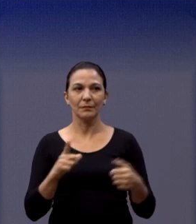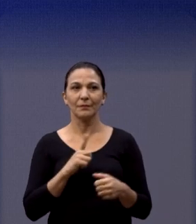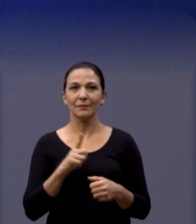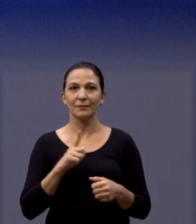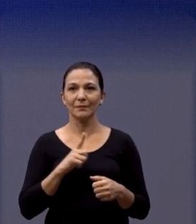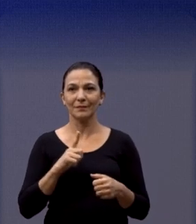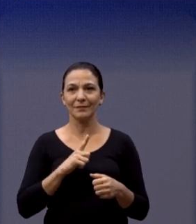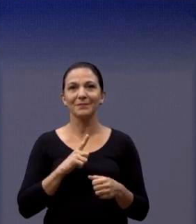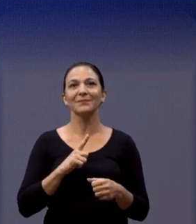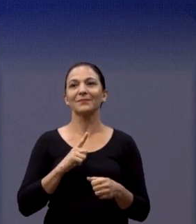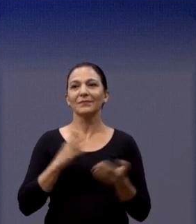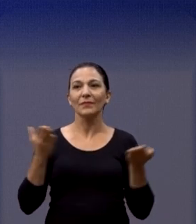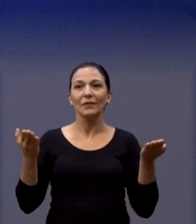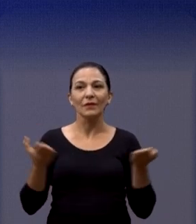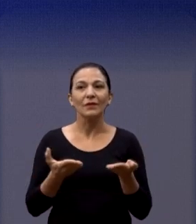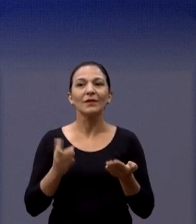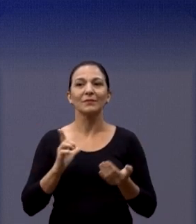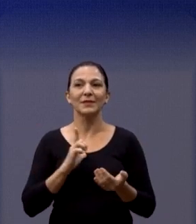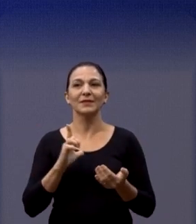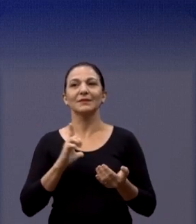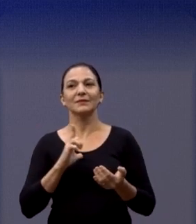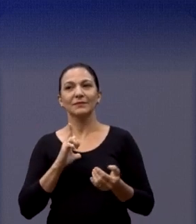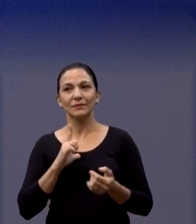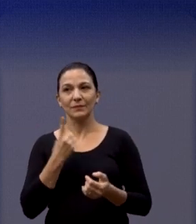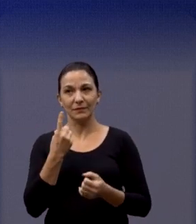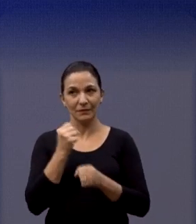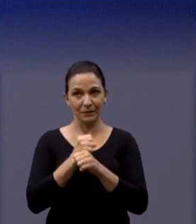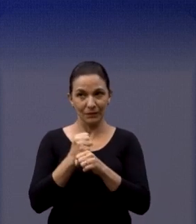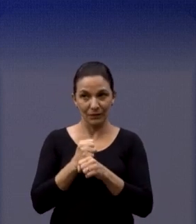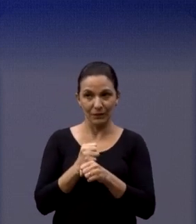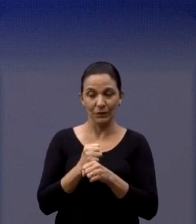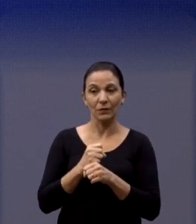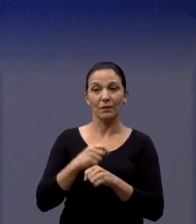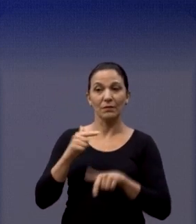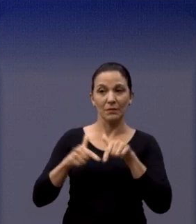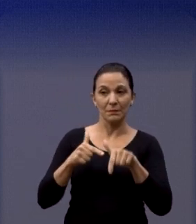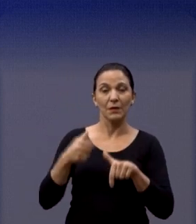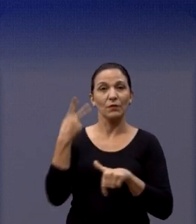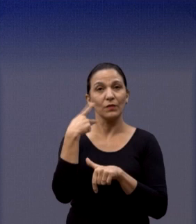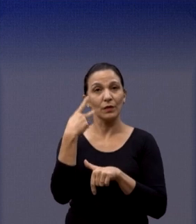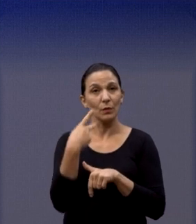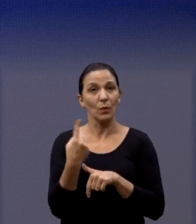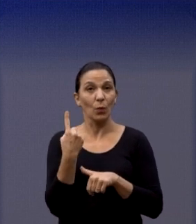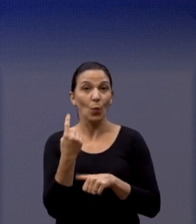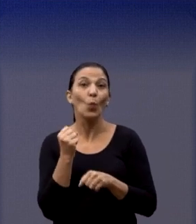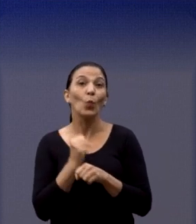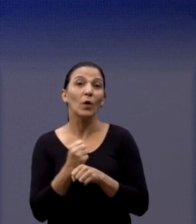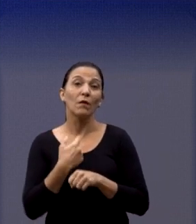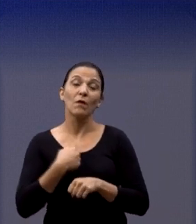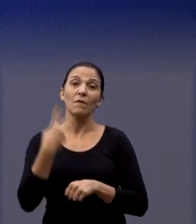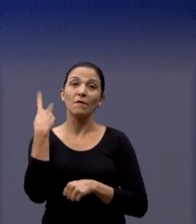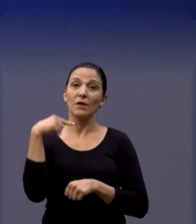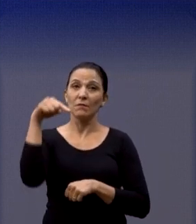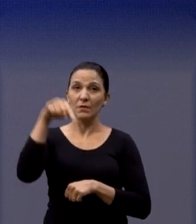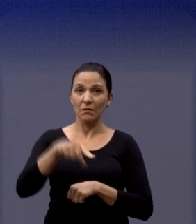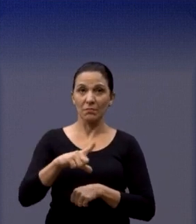hoje, exatamente hoje, nós estamos completando um ano de mandato. Então, é ano que eu estou aqui como vereador.